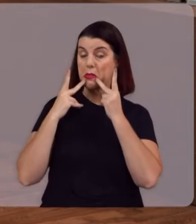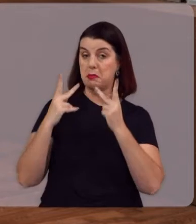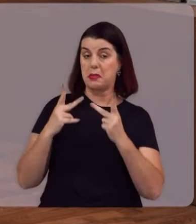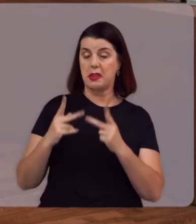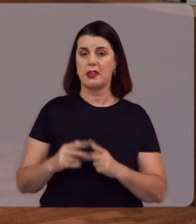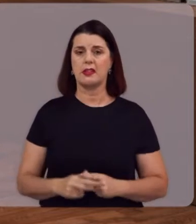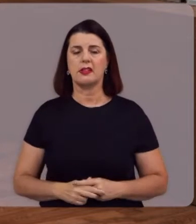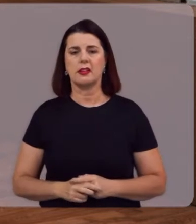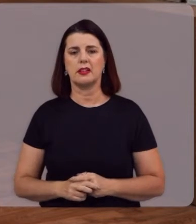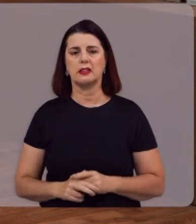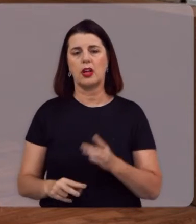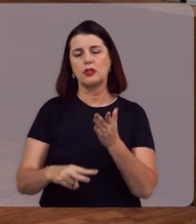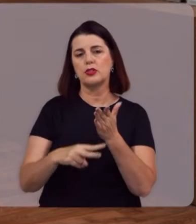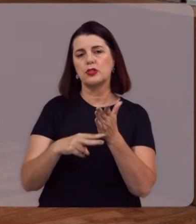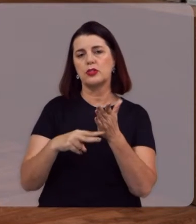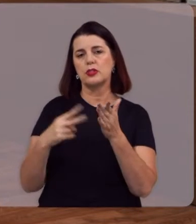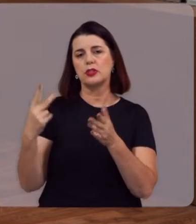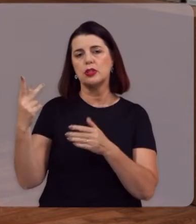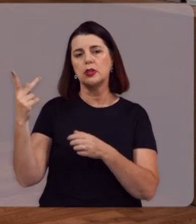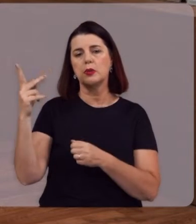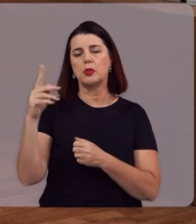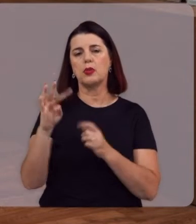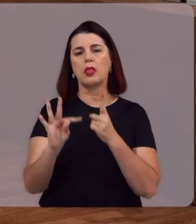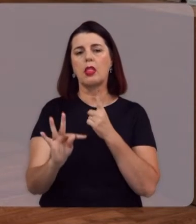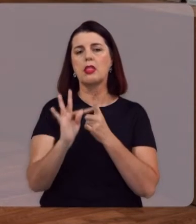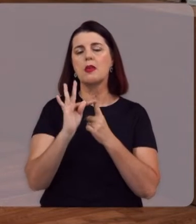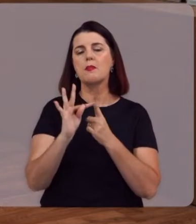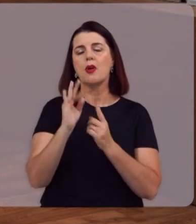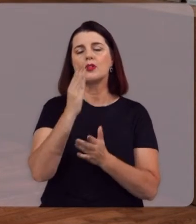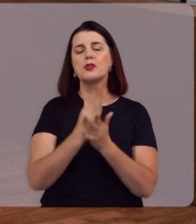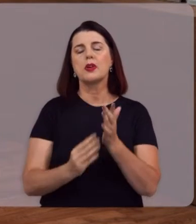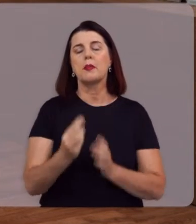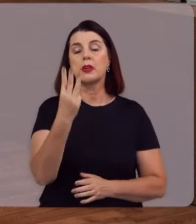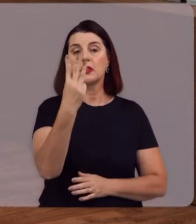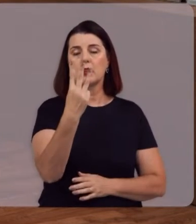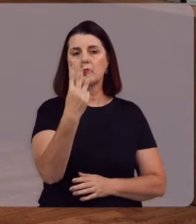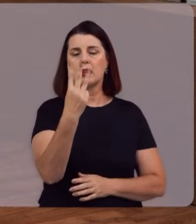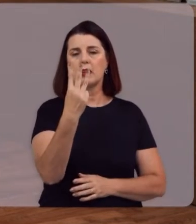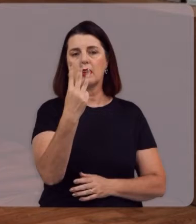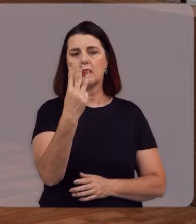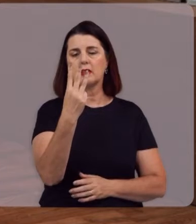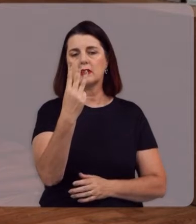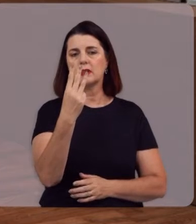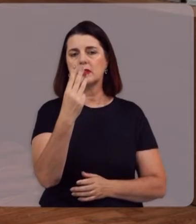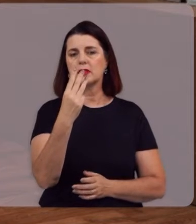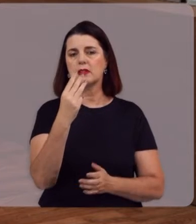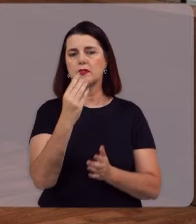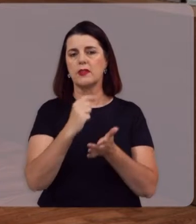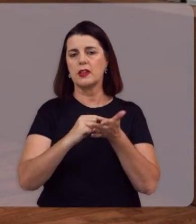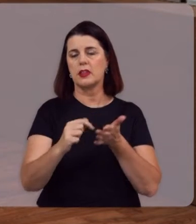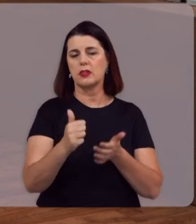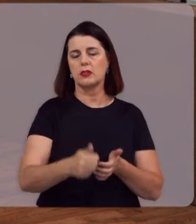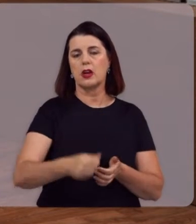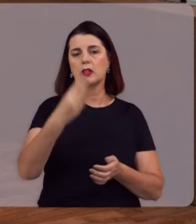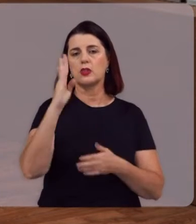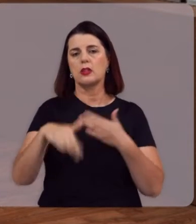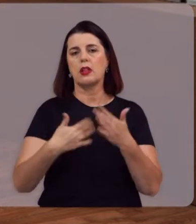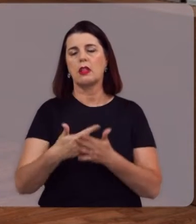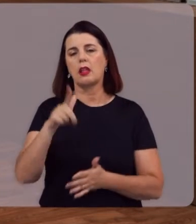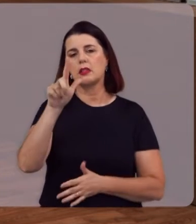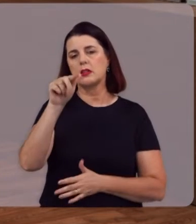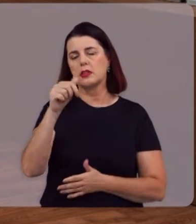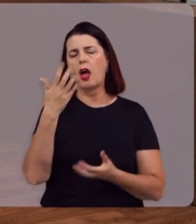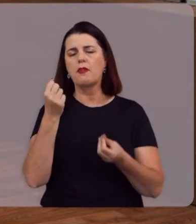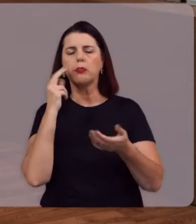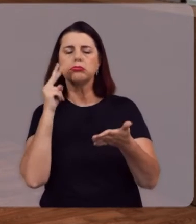mensagem Na segunda carta de Paula Timóteo Capítulo 3 Versos 14 a 17